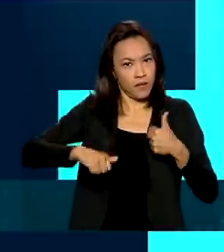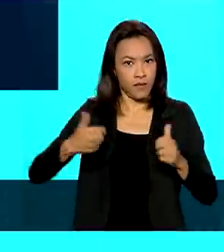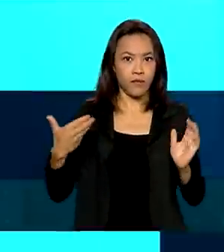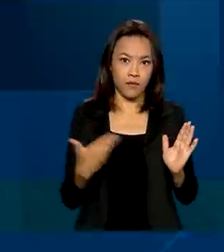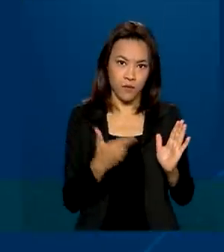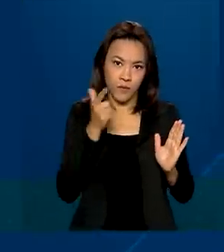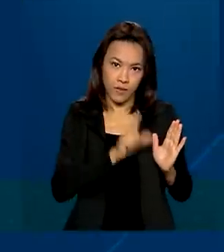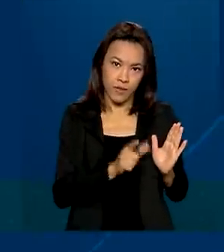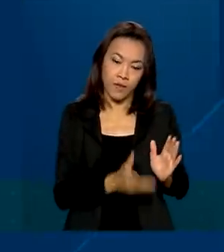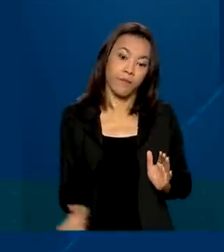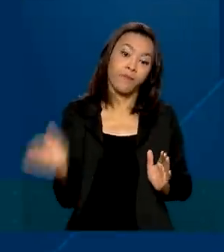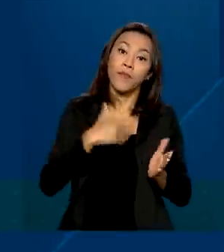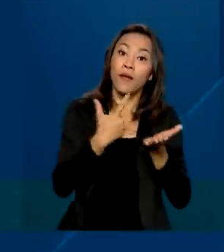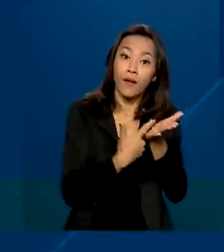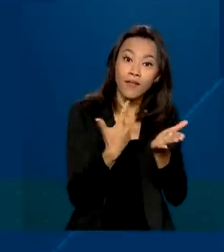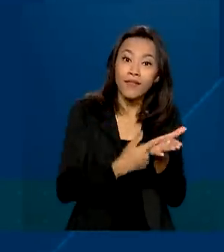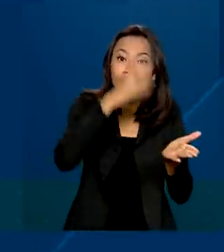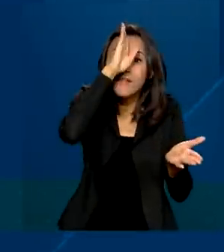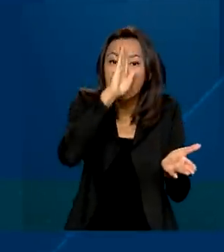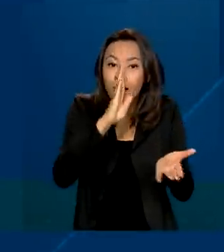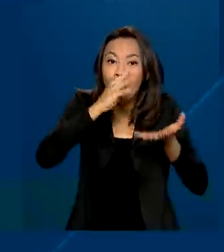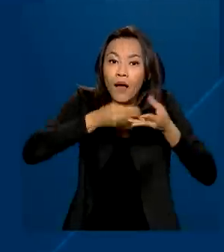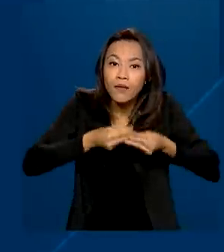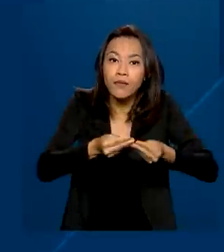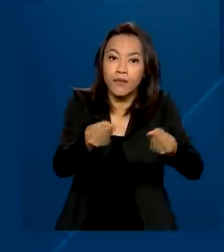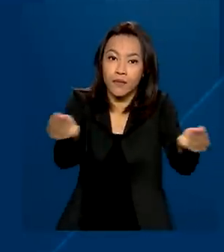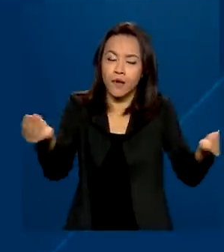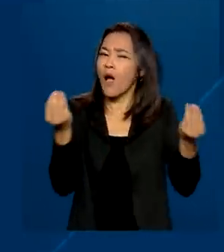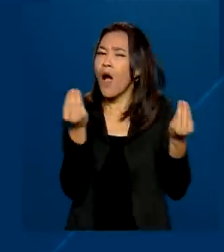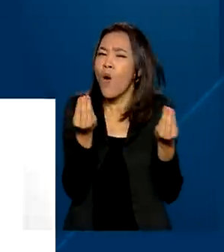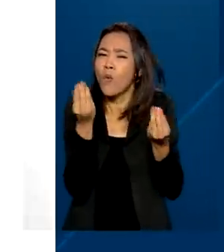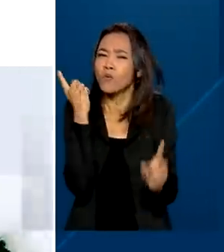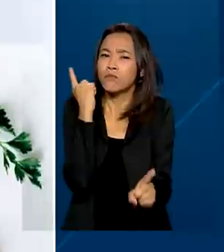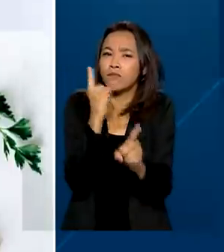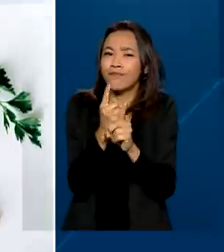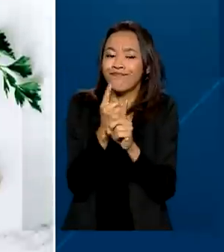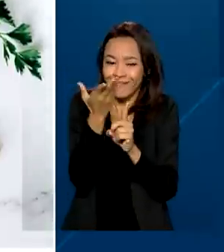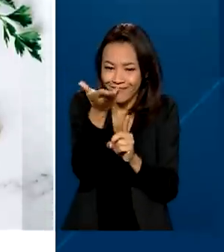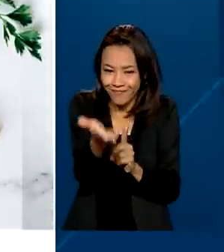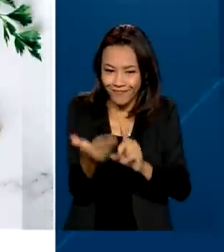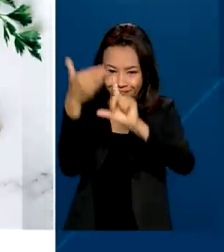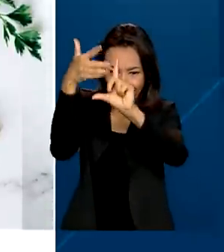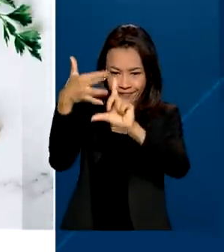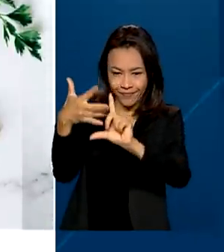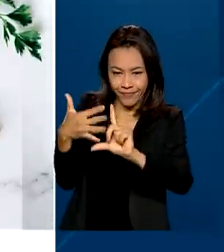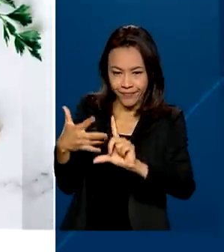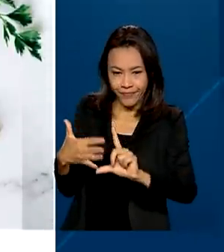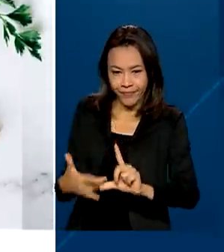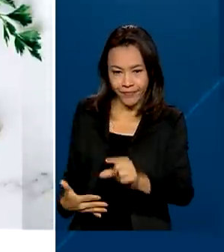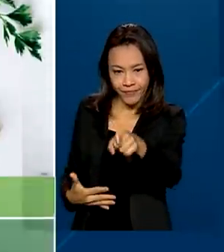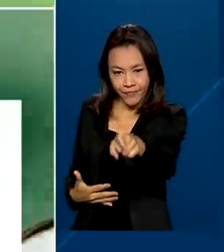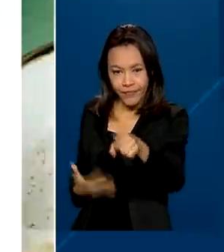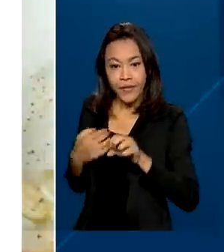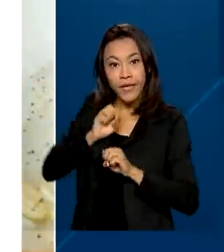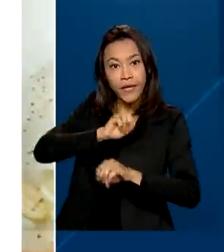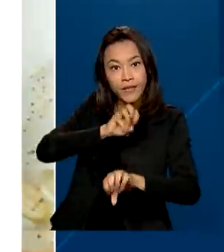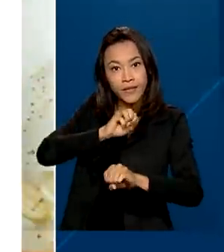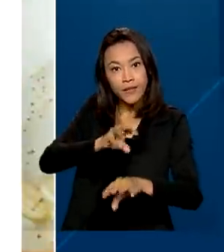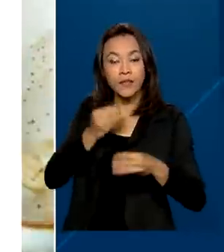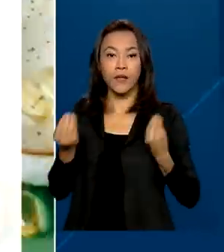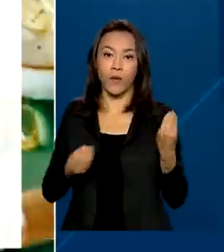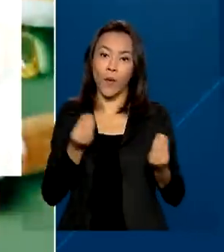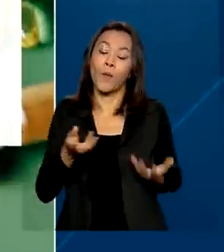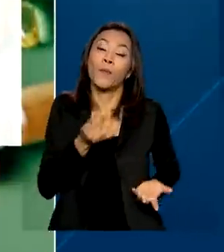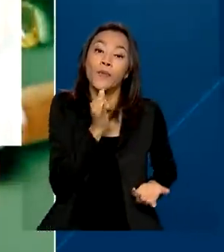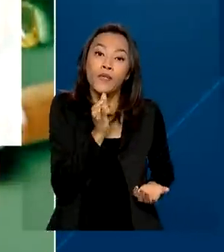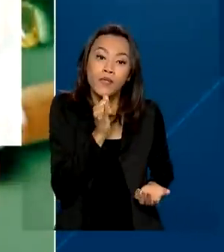A cartilha é de graça e pode ser encontrada na página da Anvisa. Ensina o cidadão a saber, por